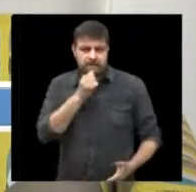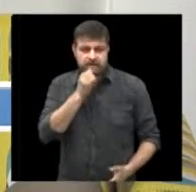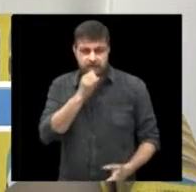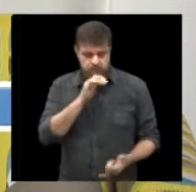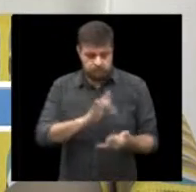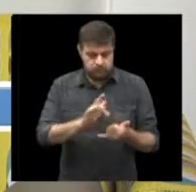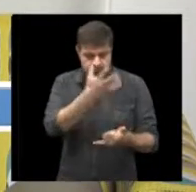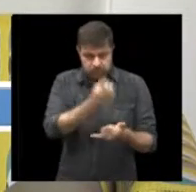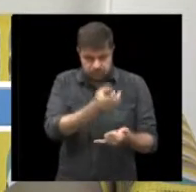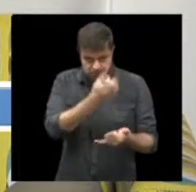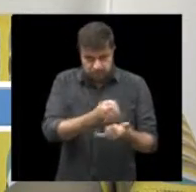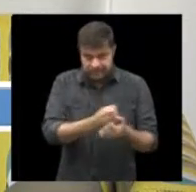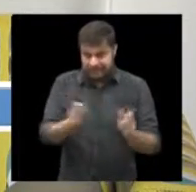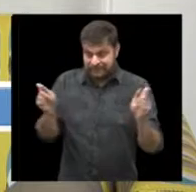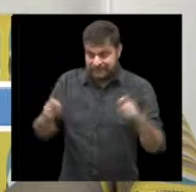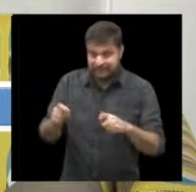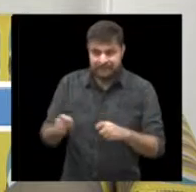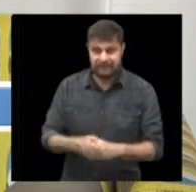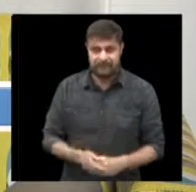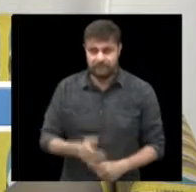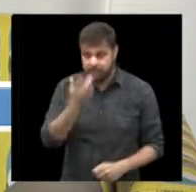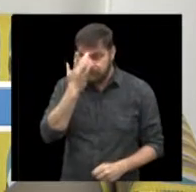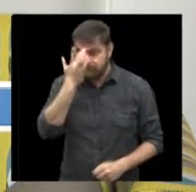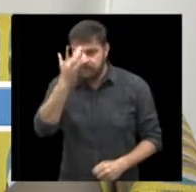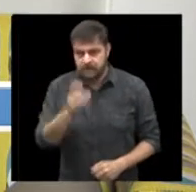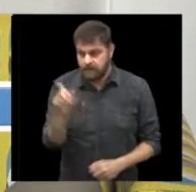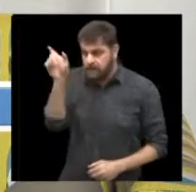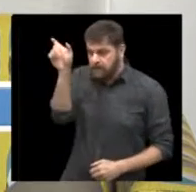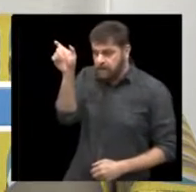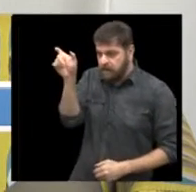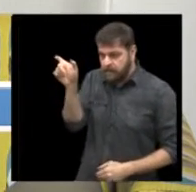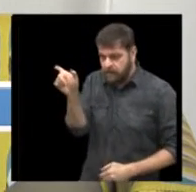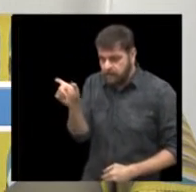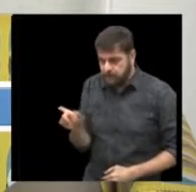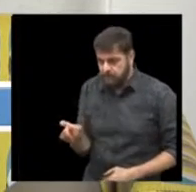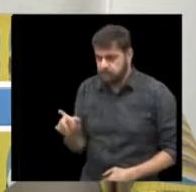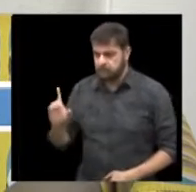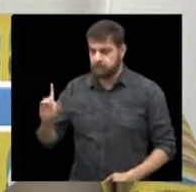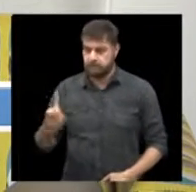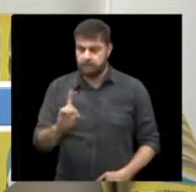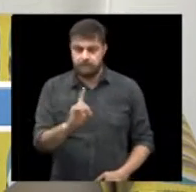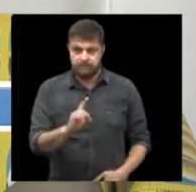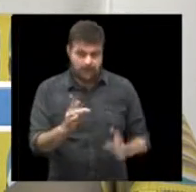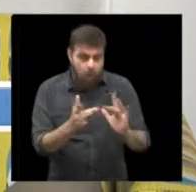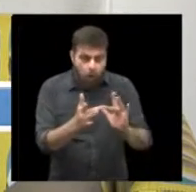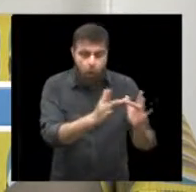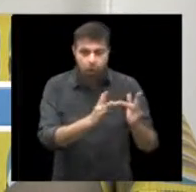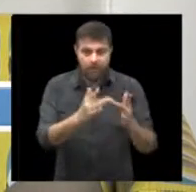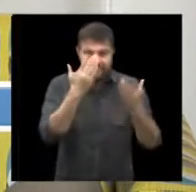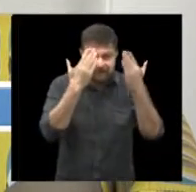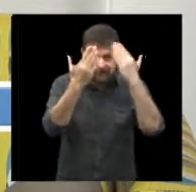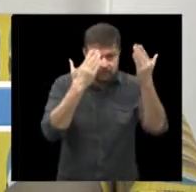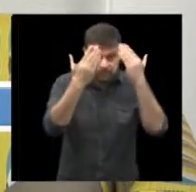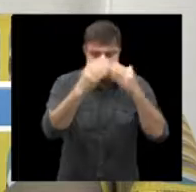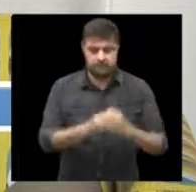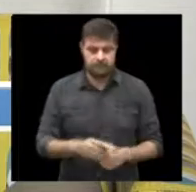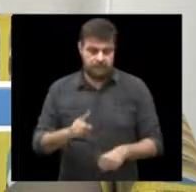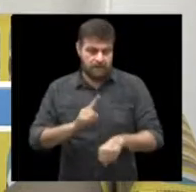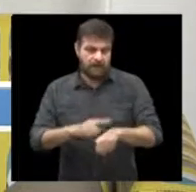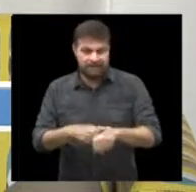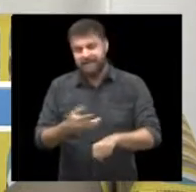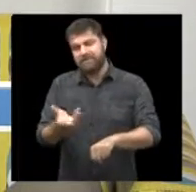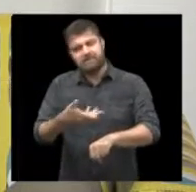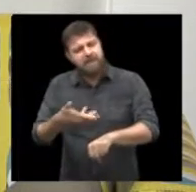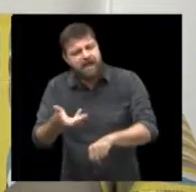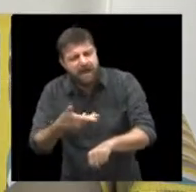ele disponibiliza uma possibilidade maior do paciente, do cliente, chegar até o psicólogo. Então, ele otimiza tempo,